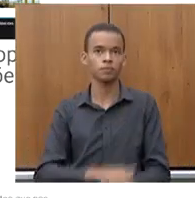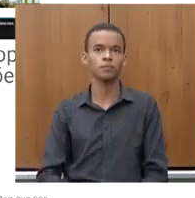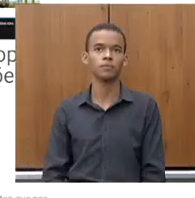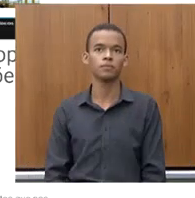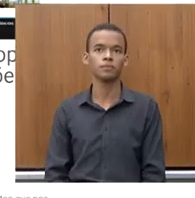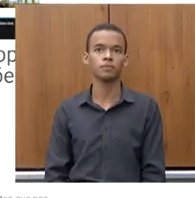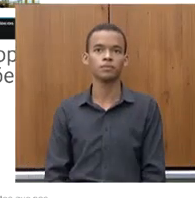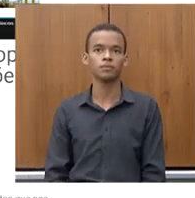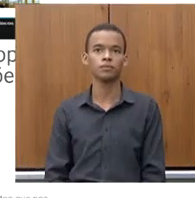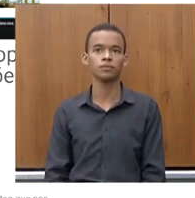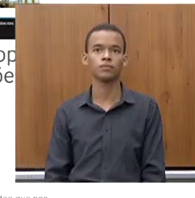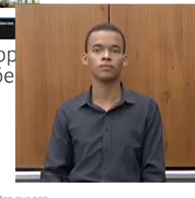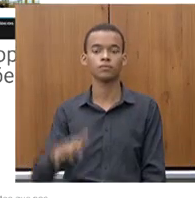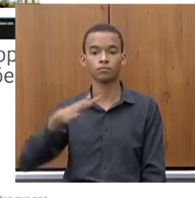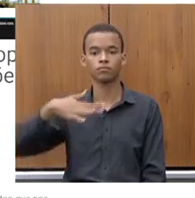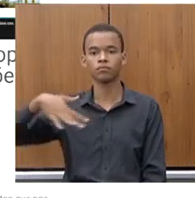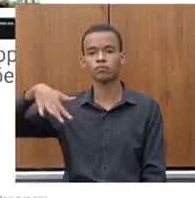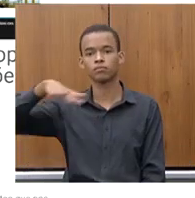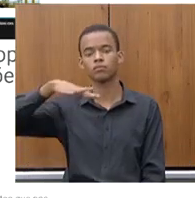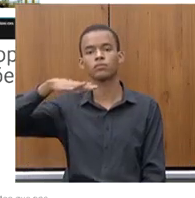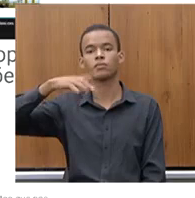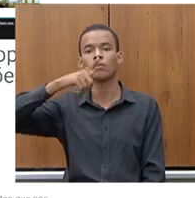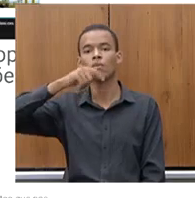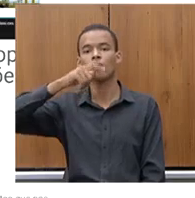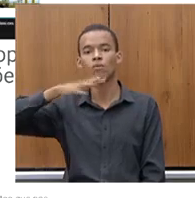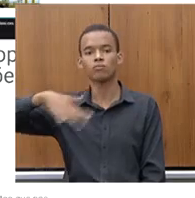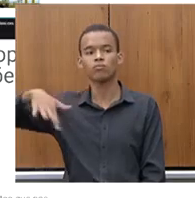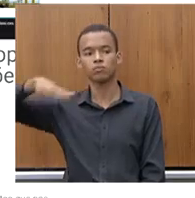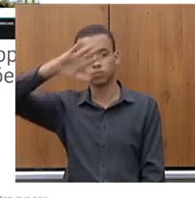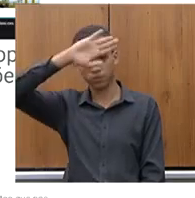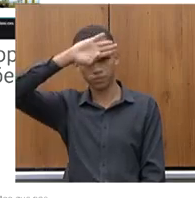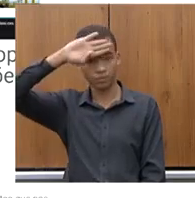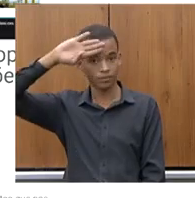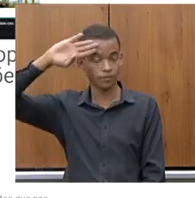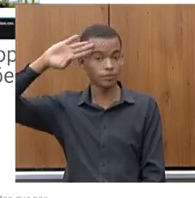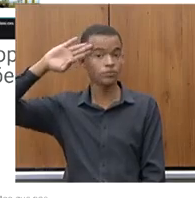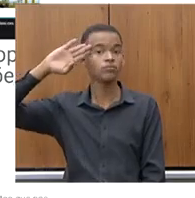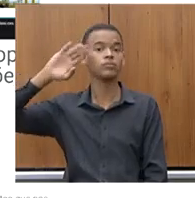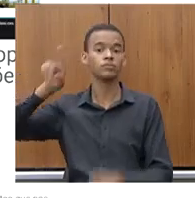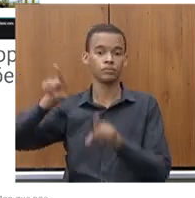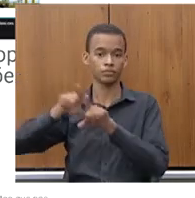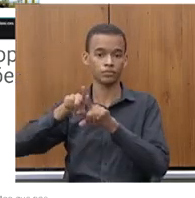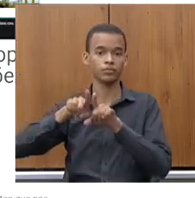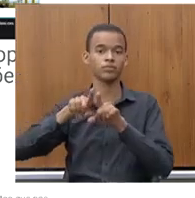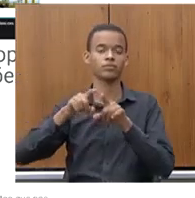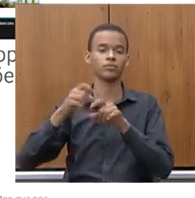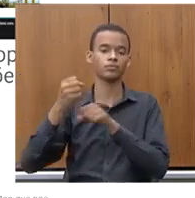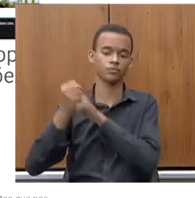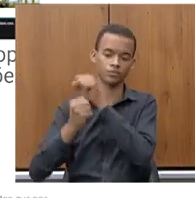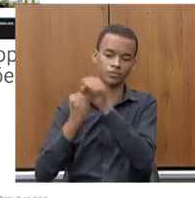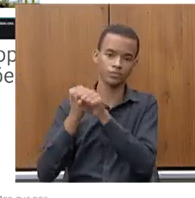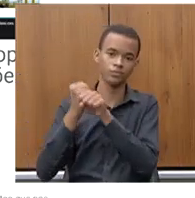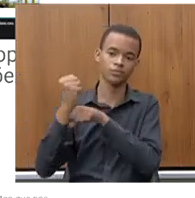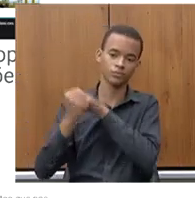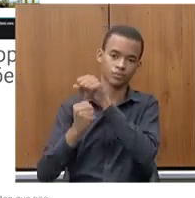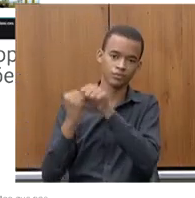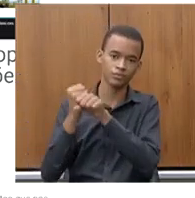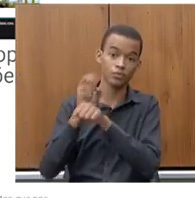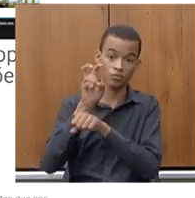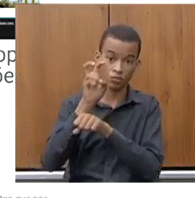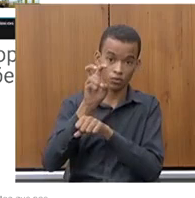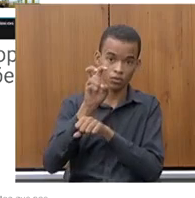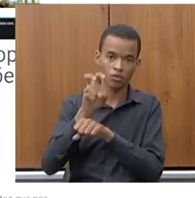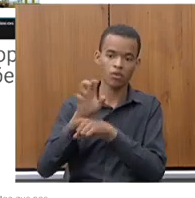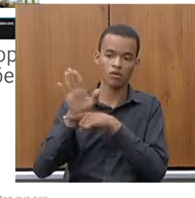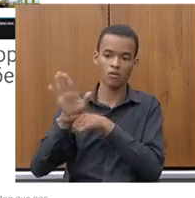a Lagoa da Pampulha foi iniciada a recuperação da Lagoa em cinco anos serão investidos quase 150